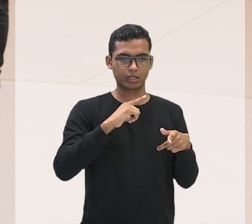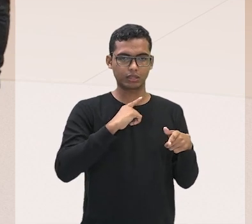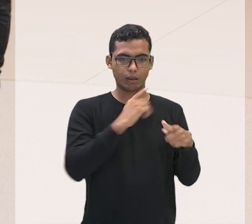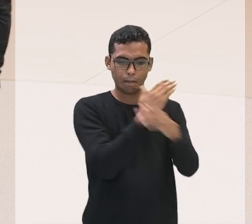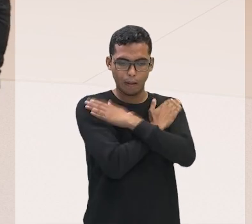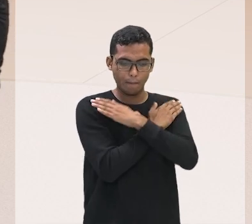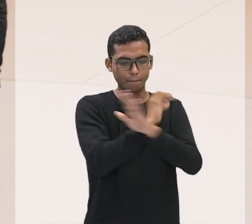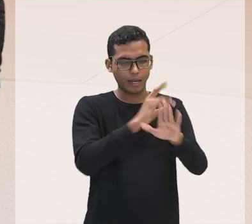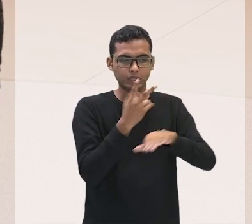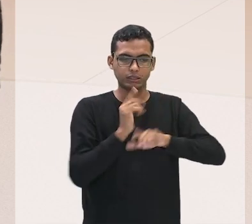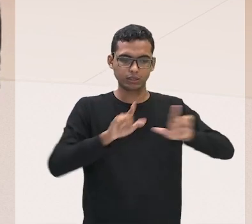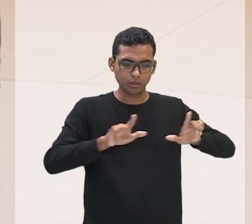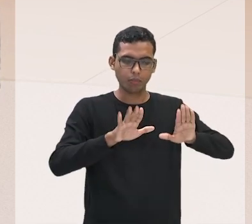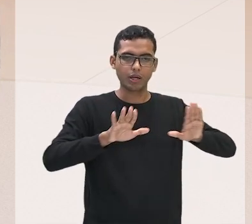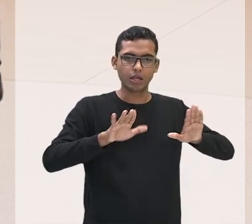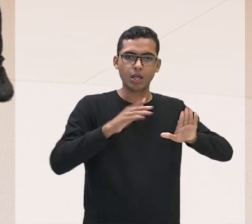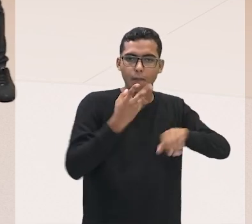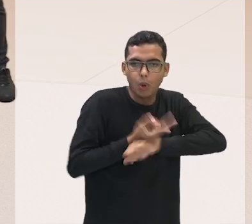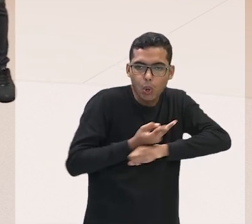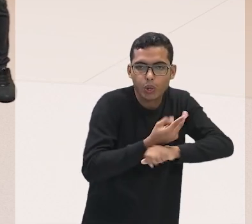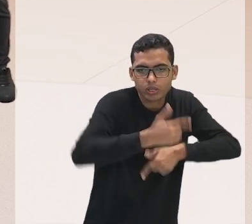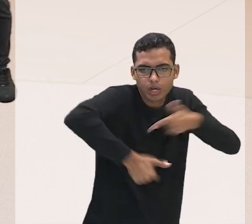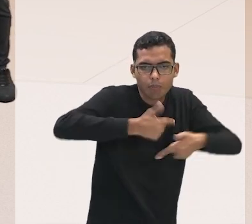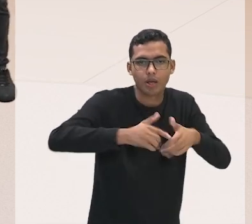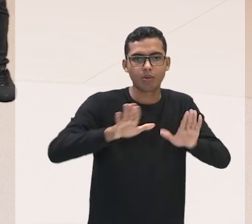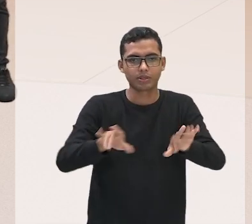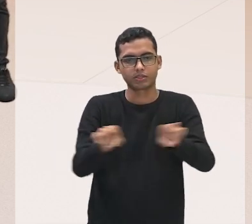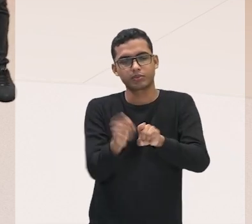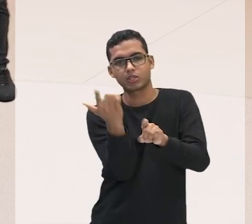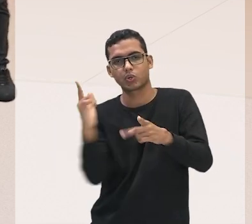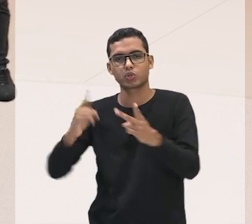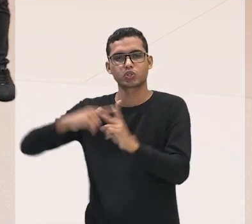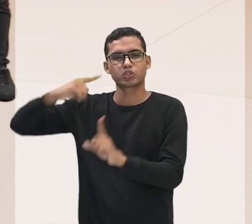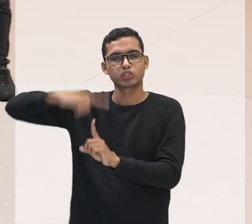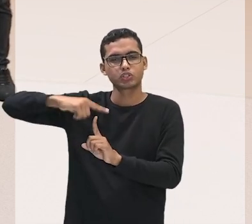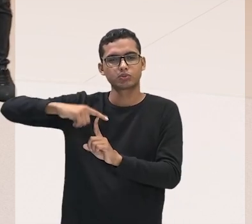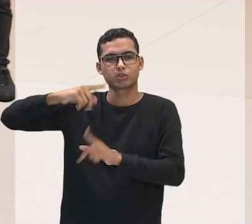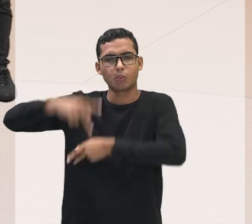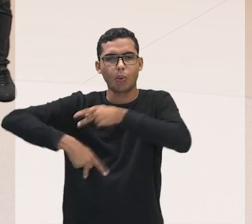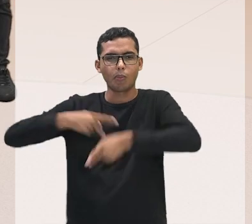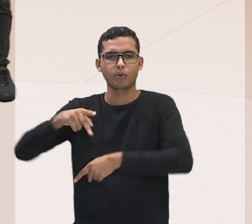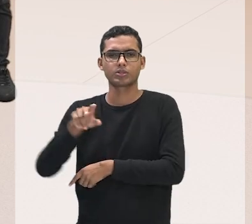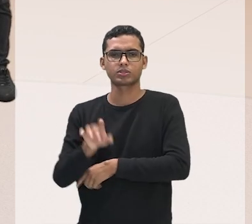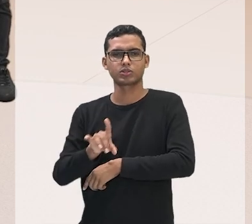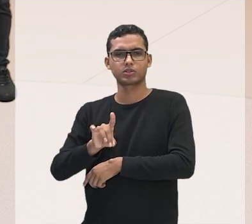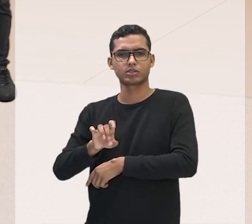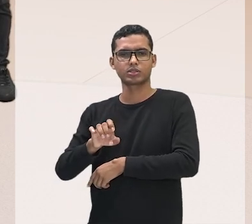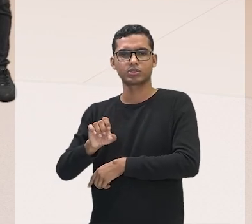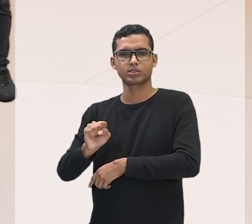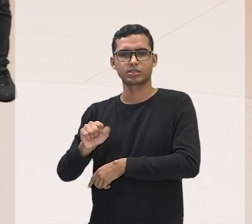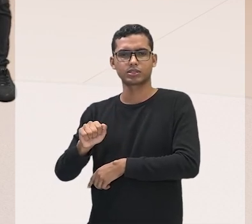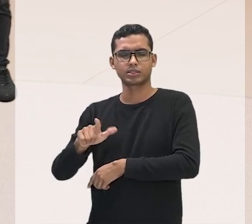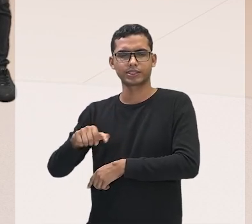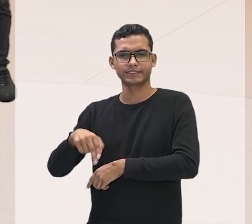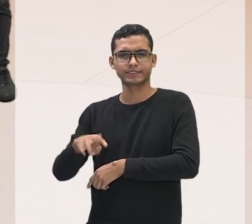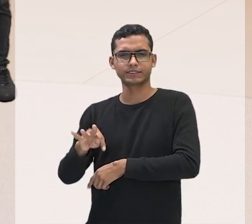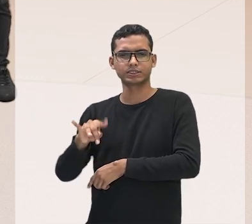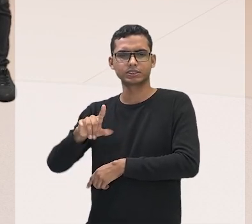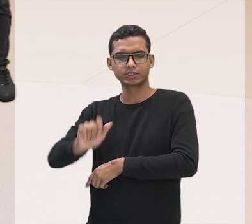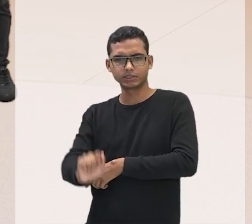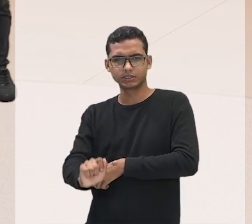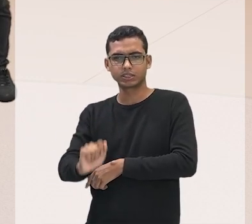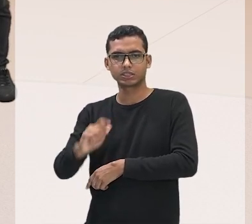desalentada, né? Tem uma diferença. São as pessoas que estão desempregadas, são desocupadas mas